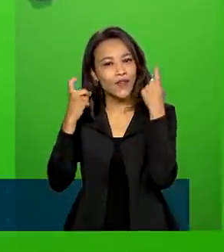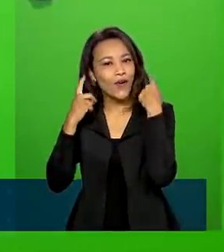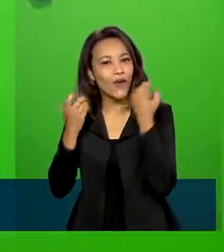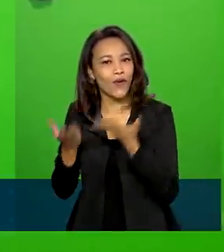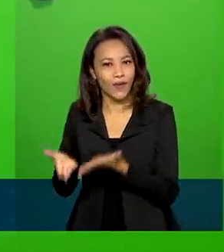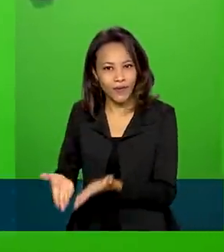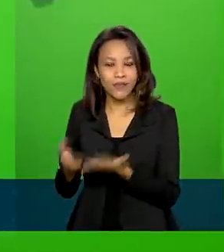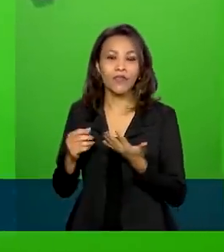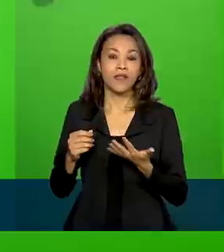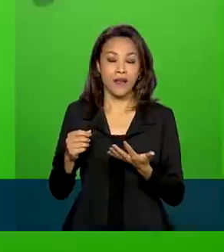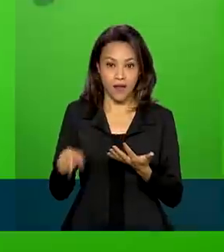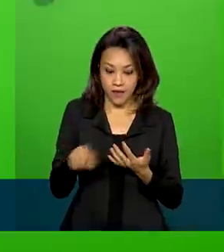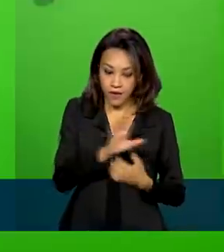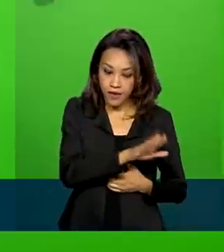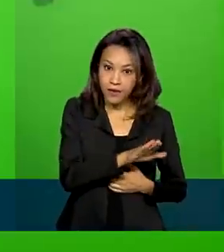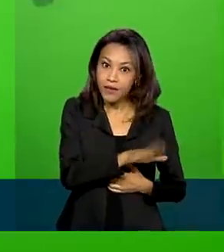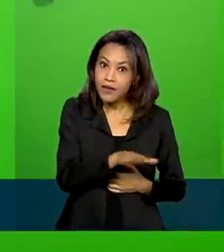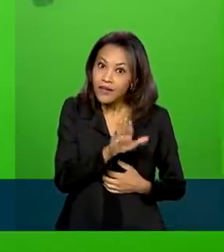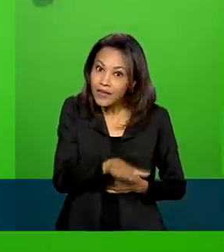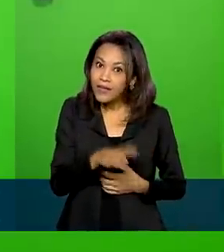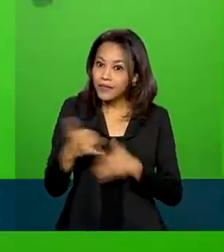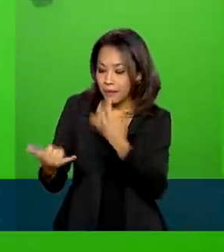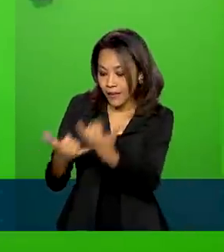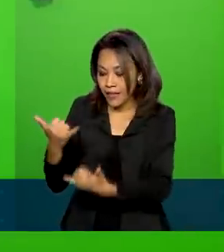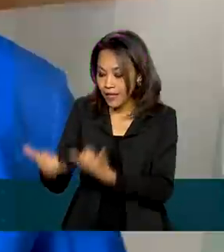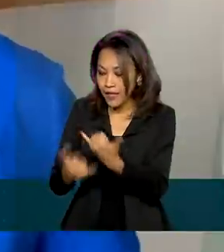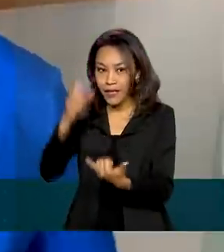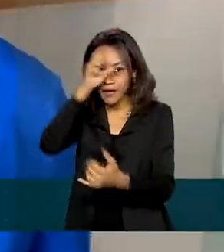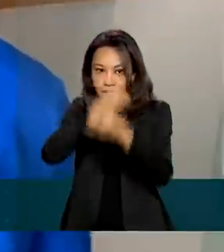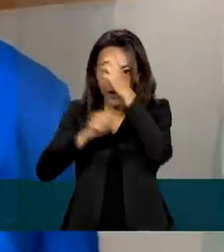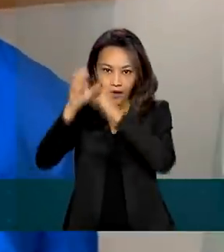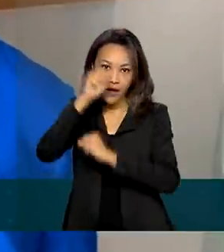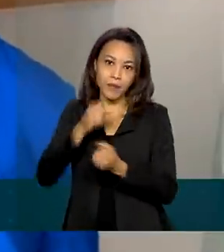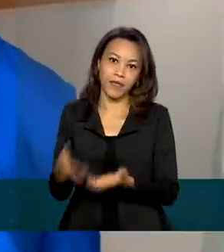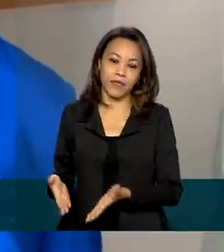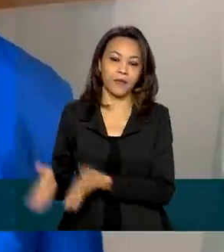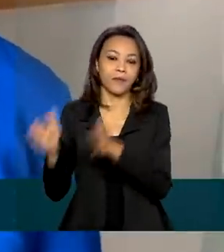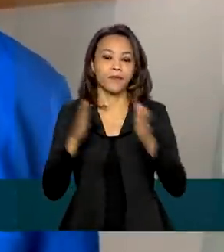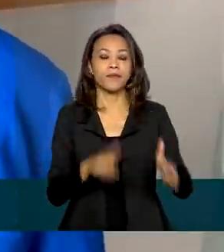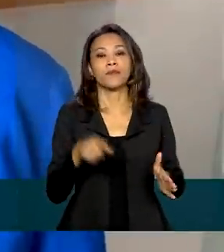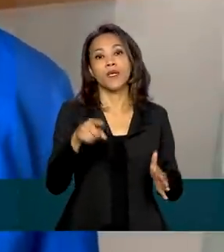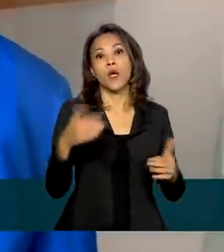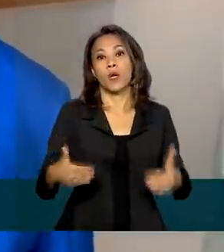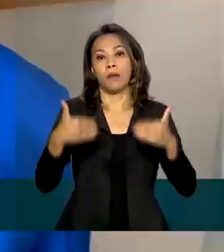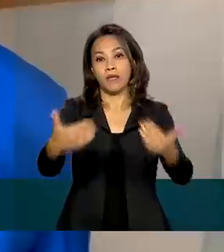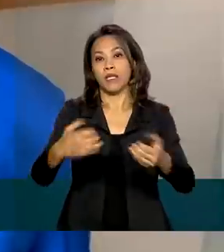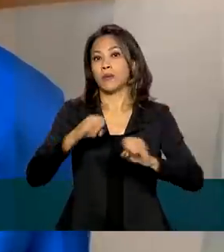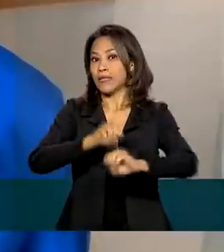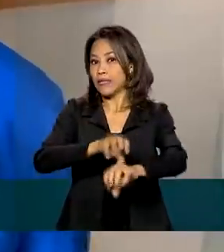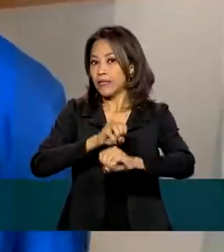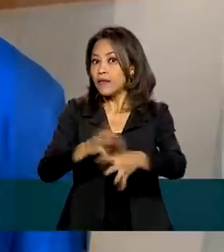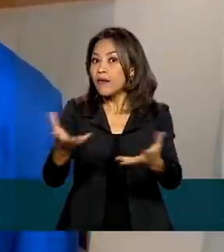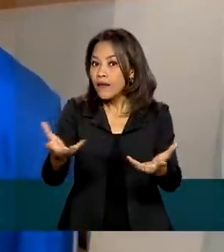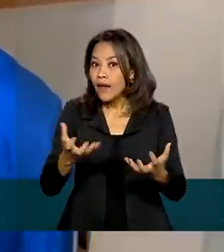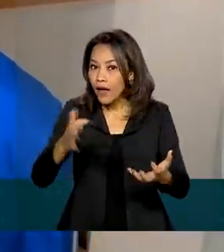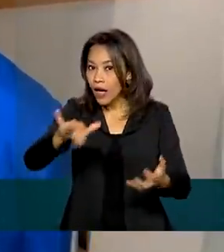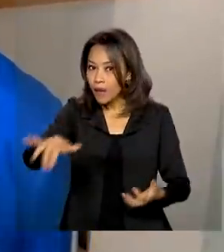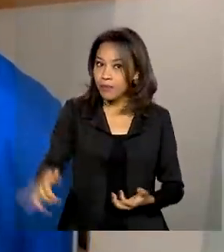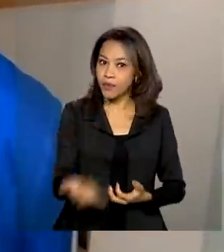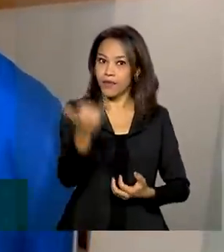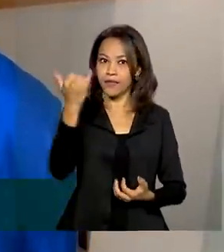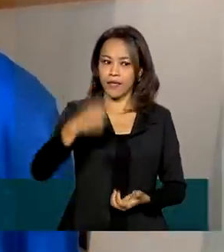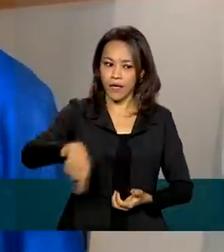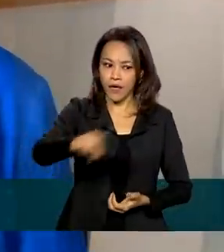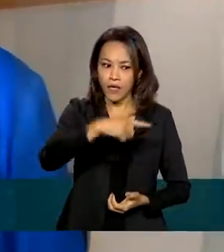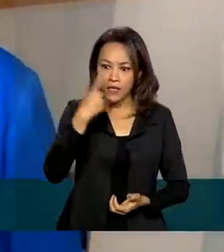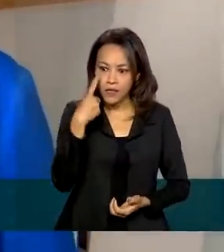E a criança, brincando, ela vai aprendendo. O Ministério da Educação quer aproveitar esse interesse